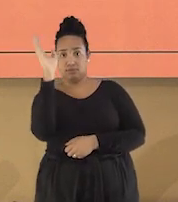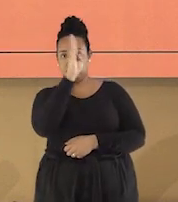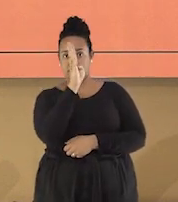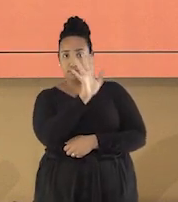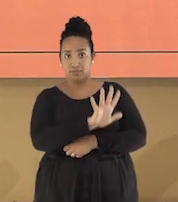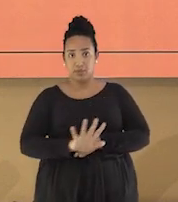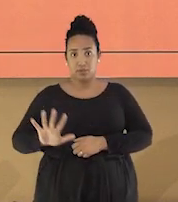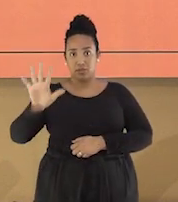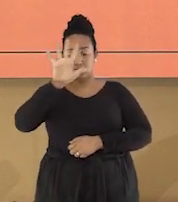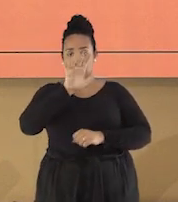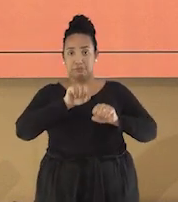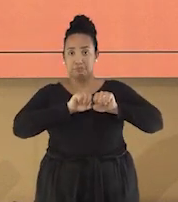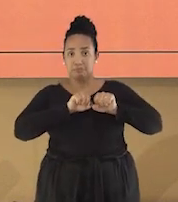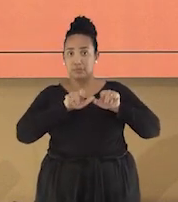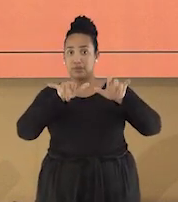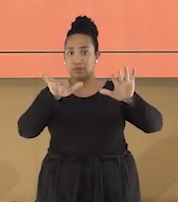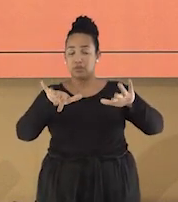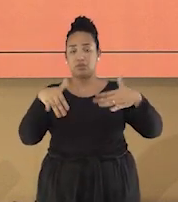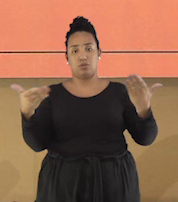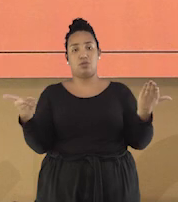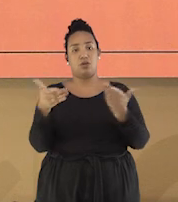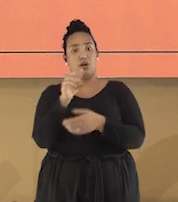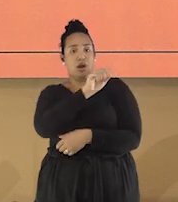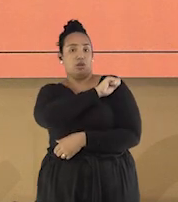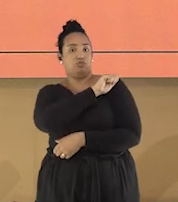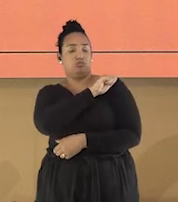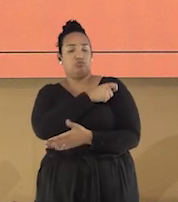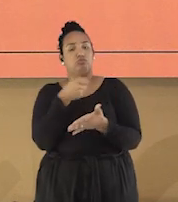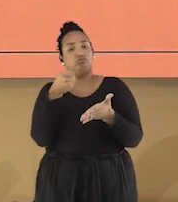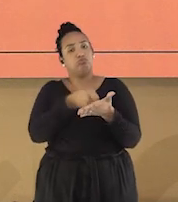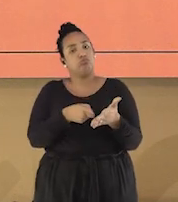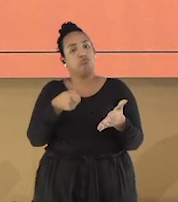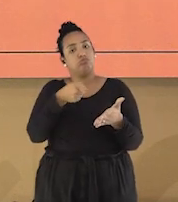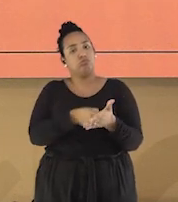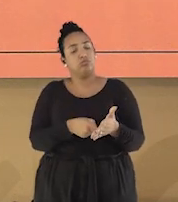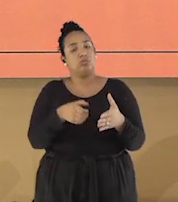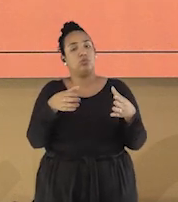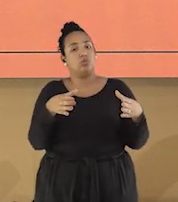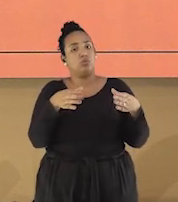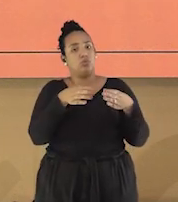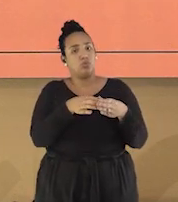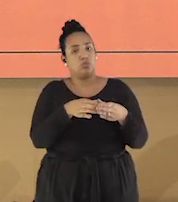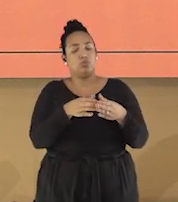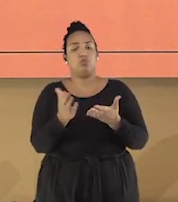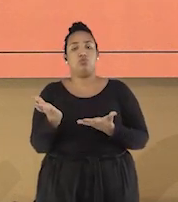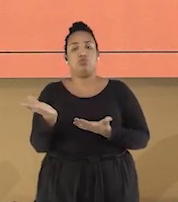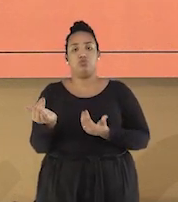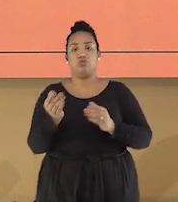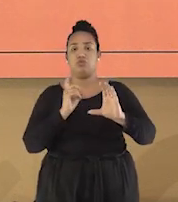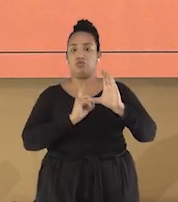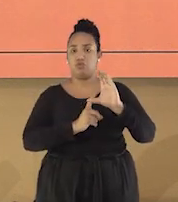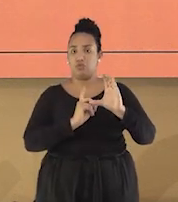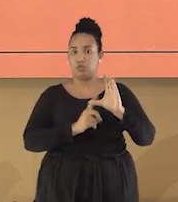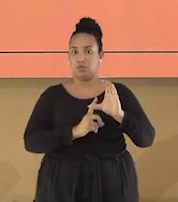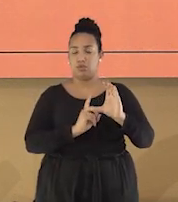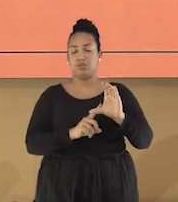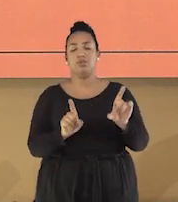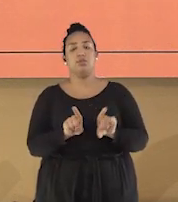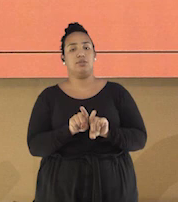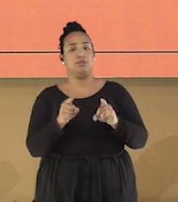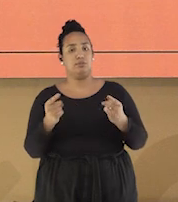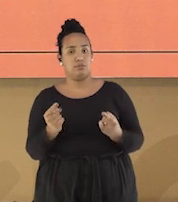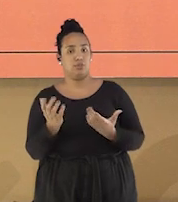levou os estudantes a atuarem firmemente em organizações como a Juventude Comunista e a Juventude Integralista.